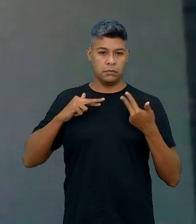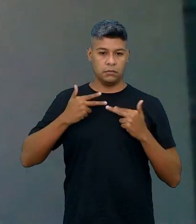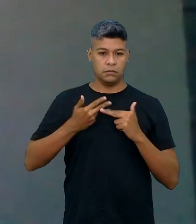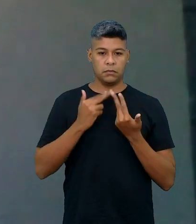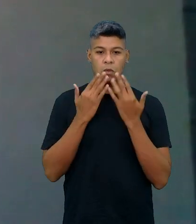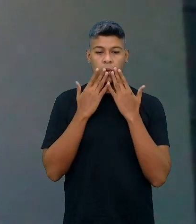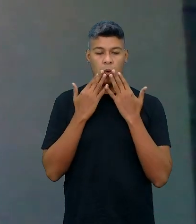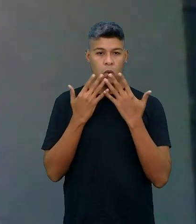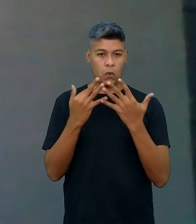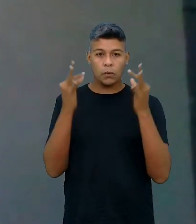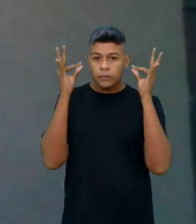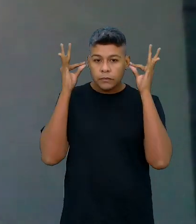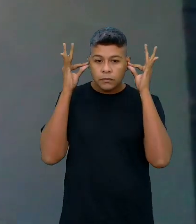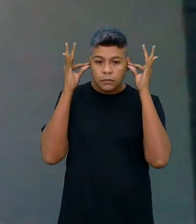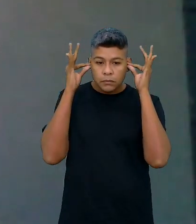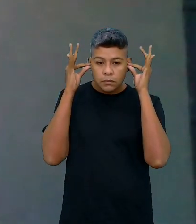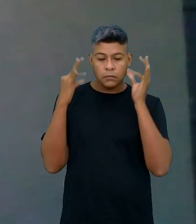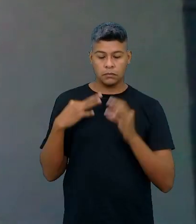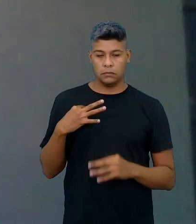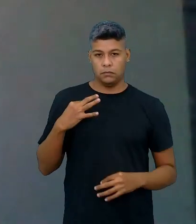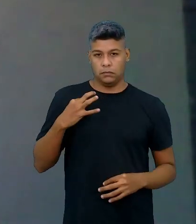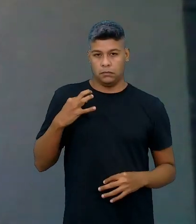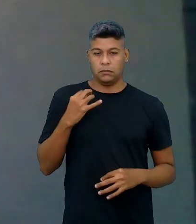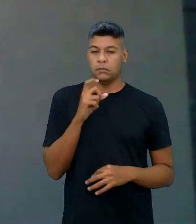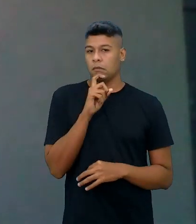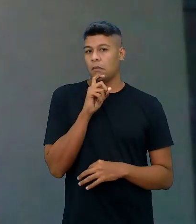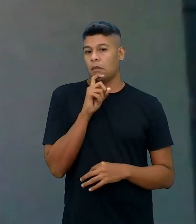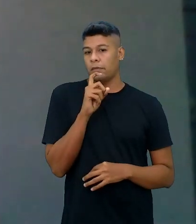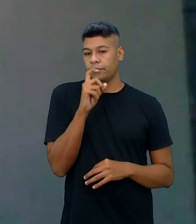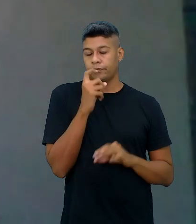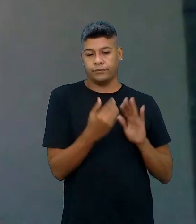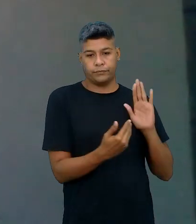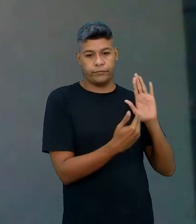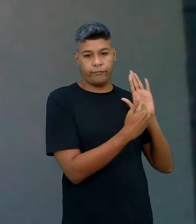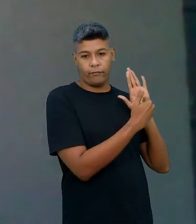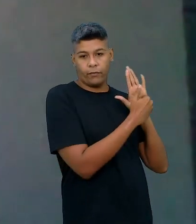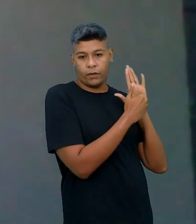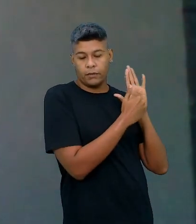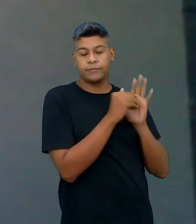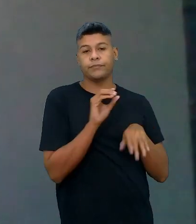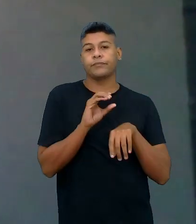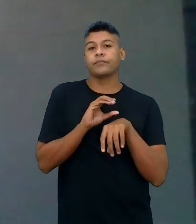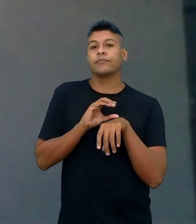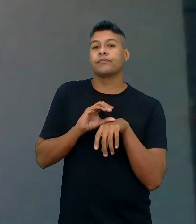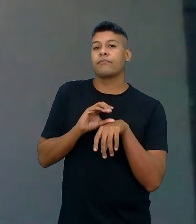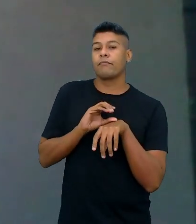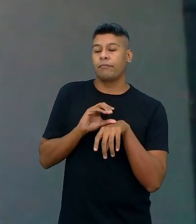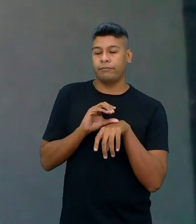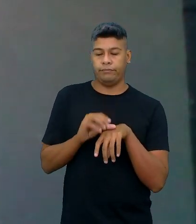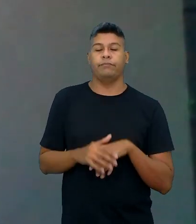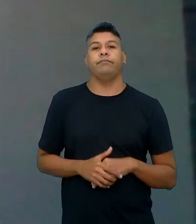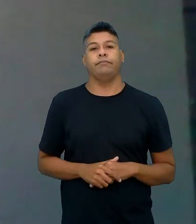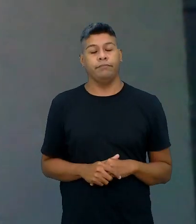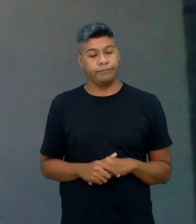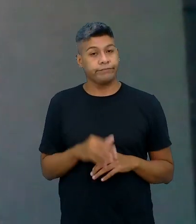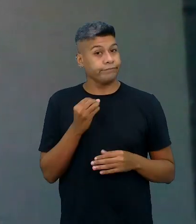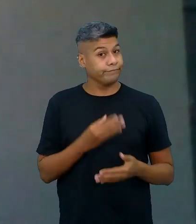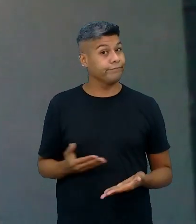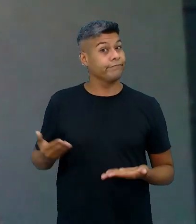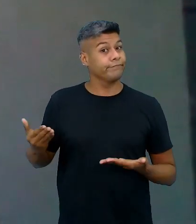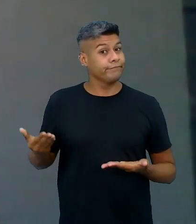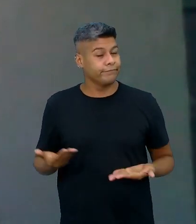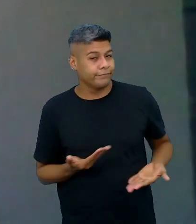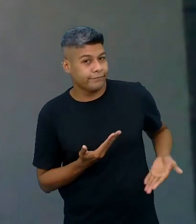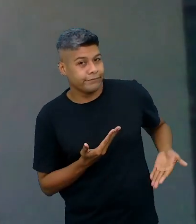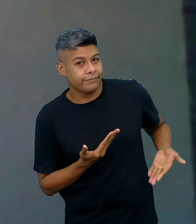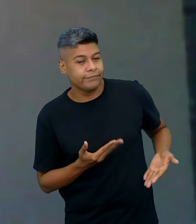ouvido e uma blusa verde. O fundo da minha tela é cinza, então sejam bem-vindos.